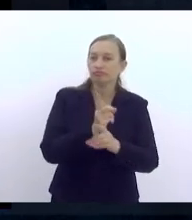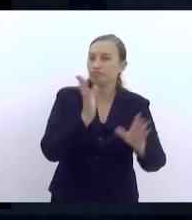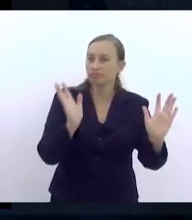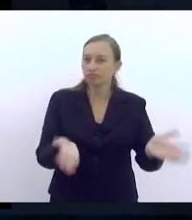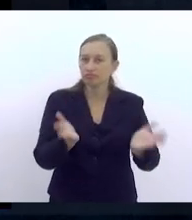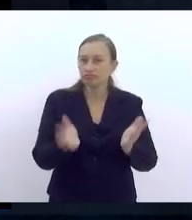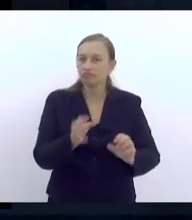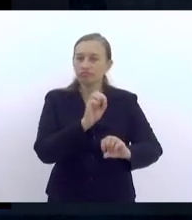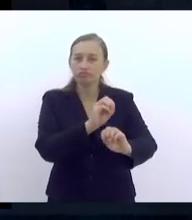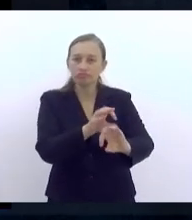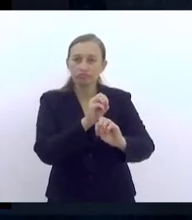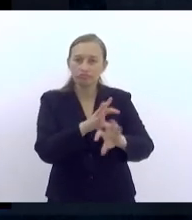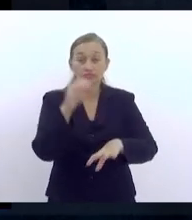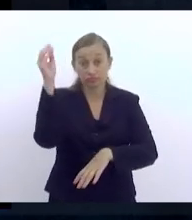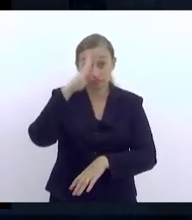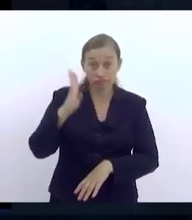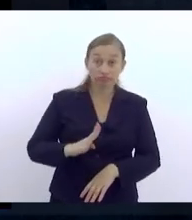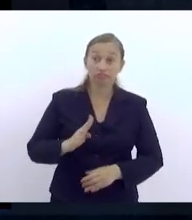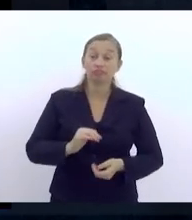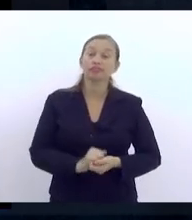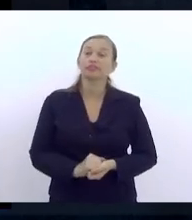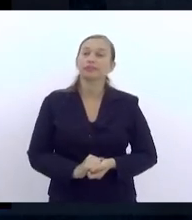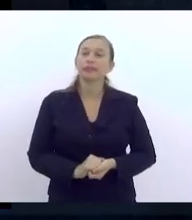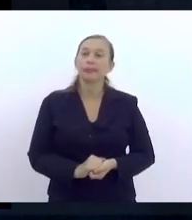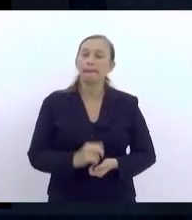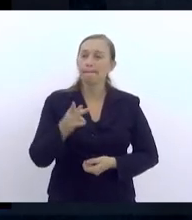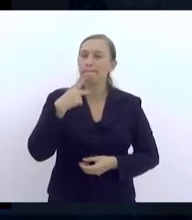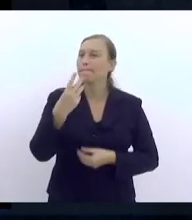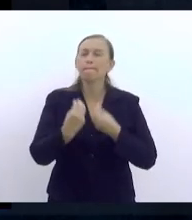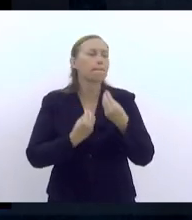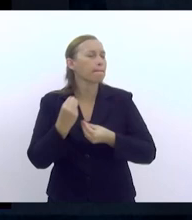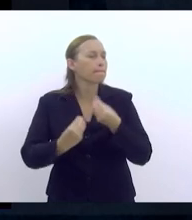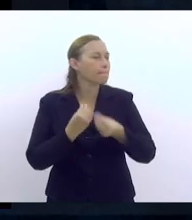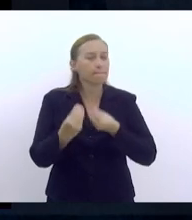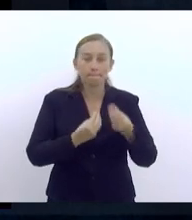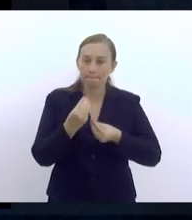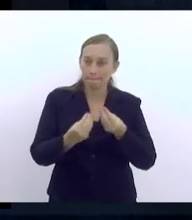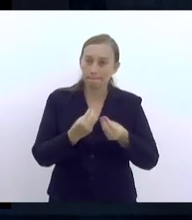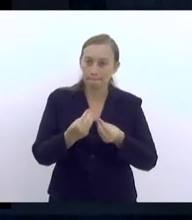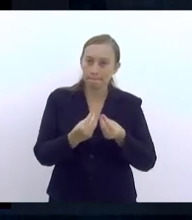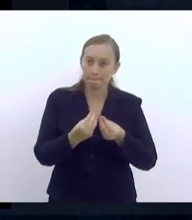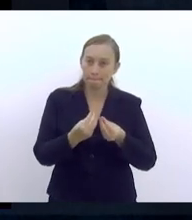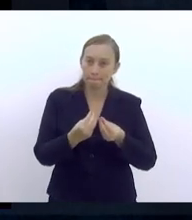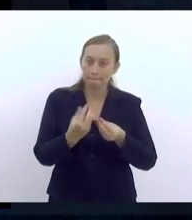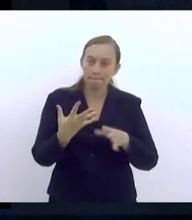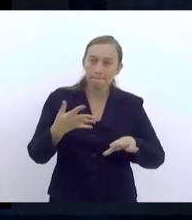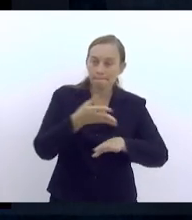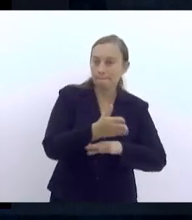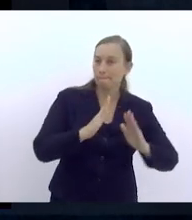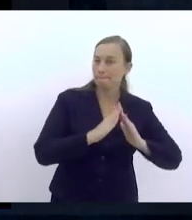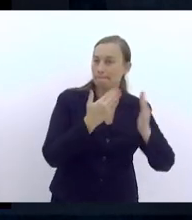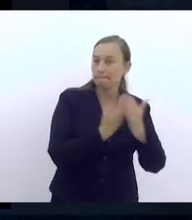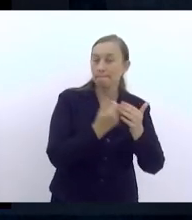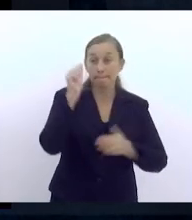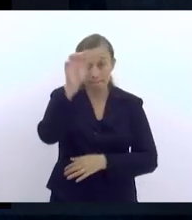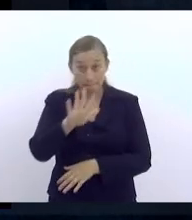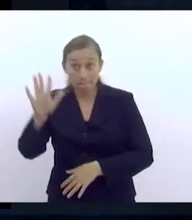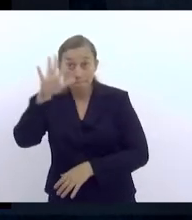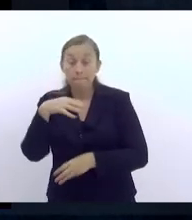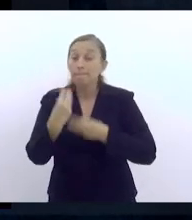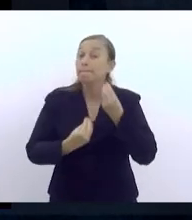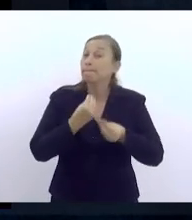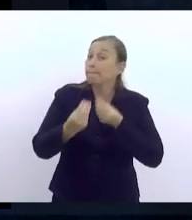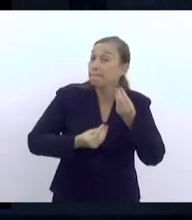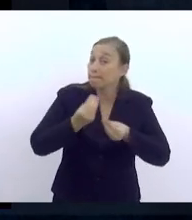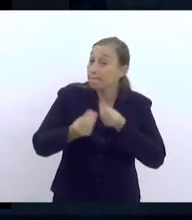educação brasileira e dizer como que isso tem atravessado as escolas de maneira geral e como isso